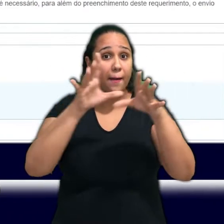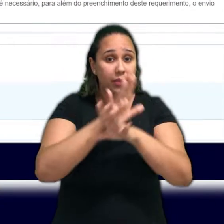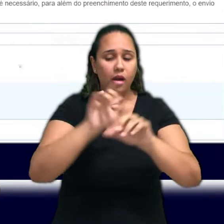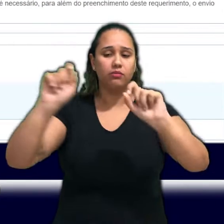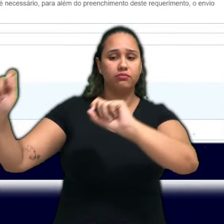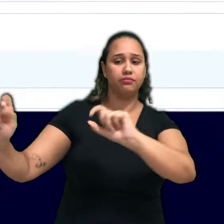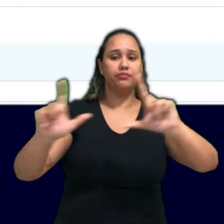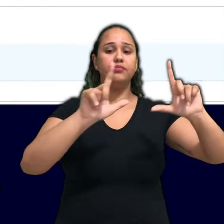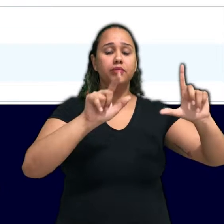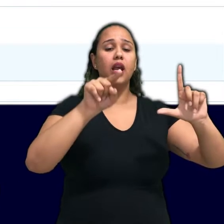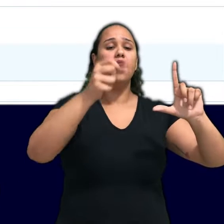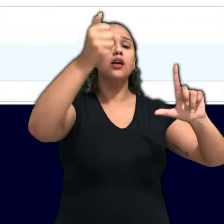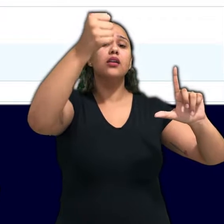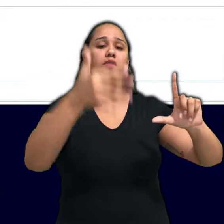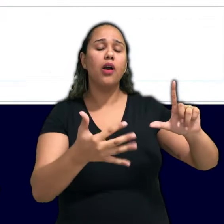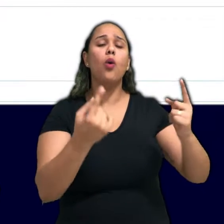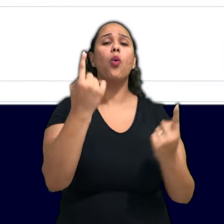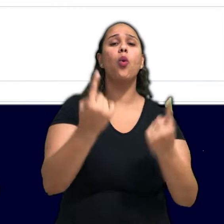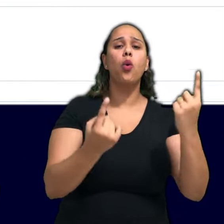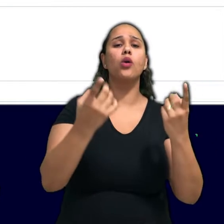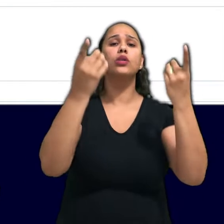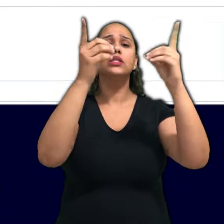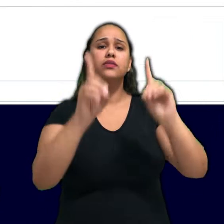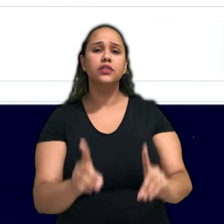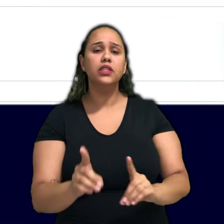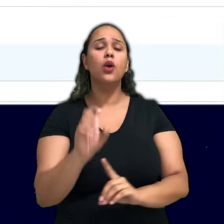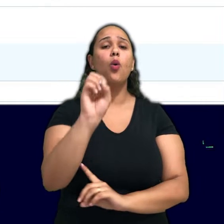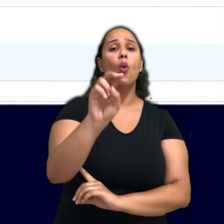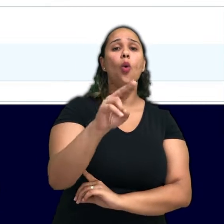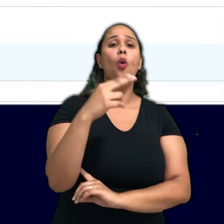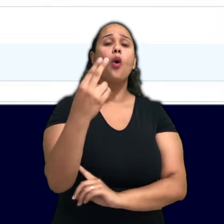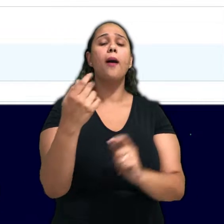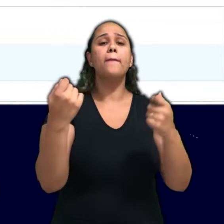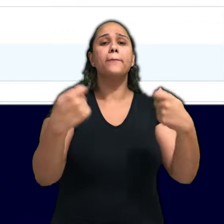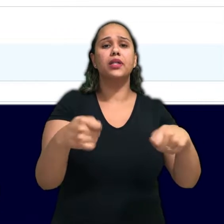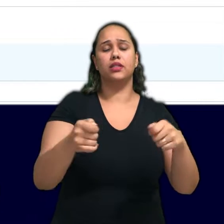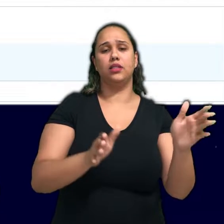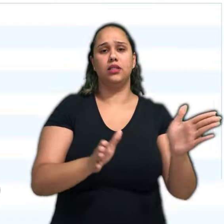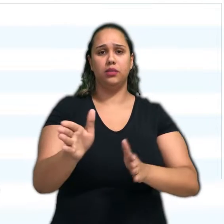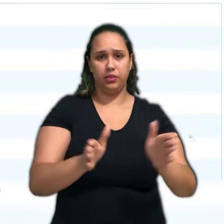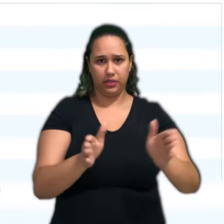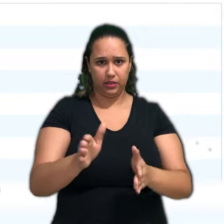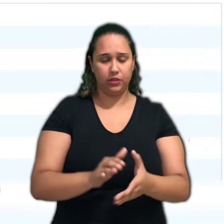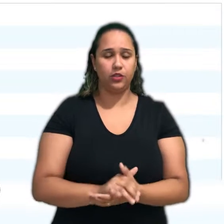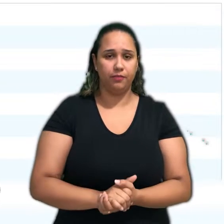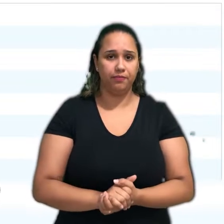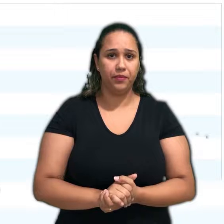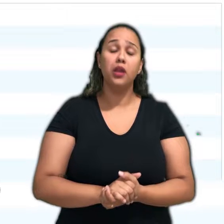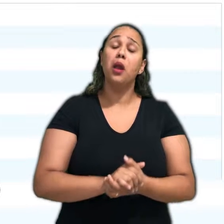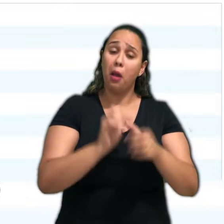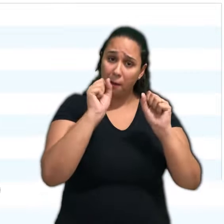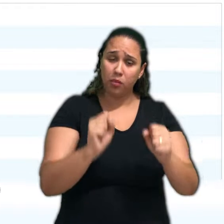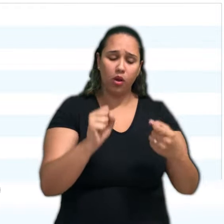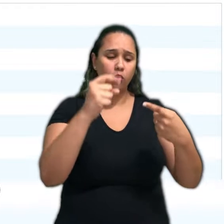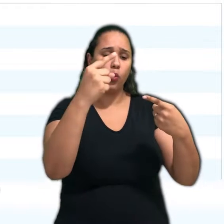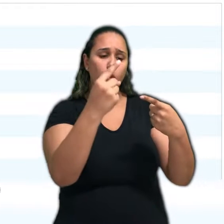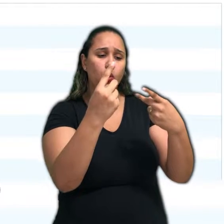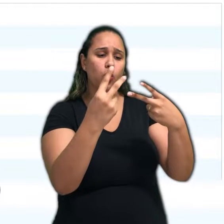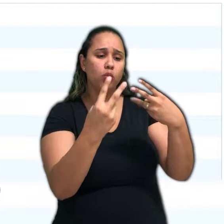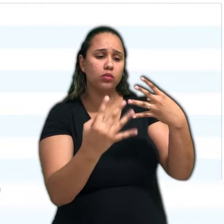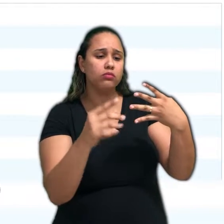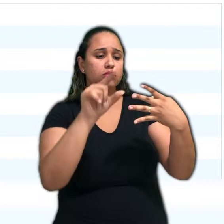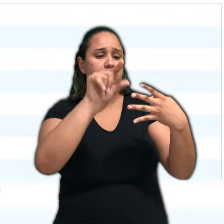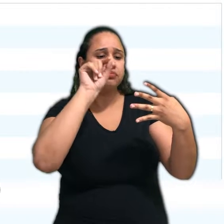declarar qual a sua deficiência ou necessidade específica. Lembre-se que você pode assinalar mais de uma deficiência ou necessidade.